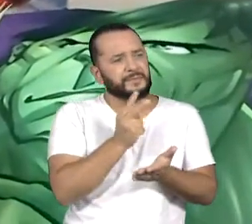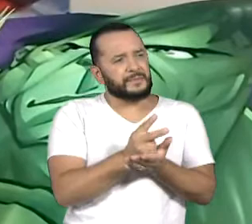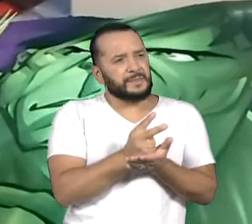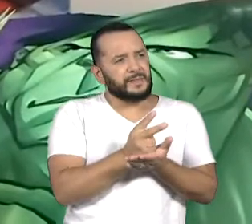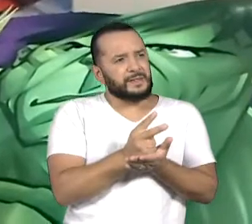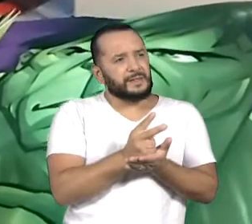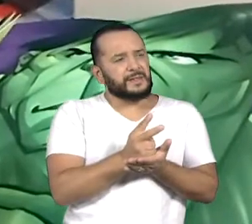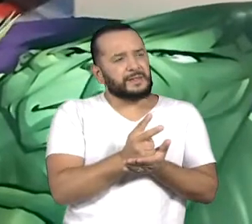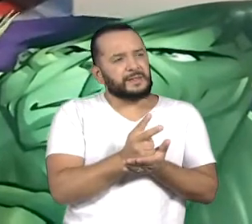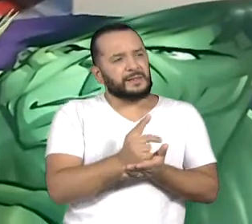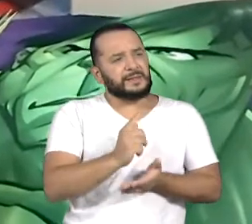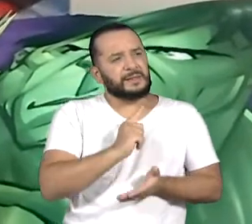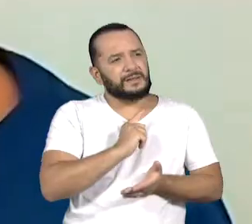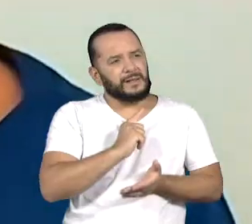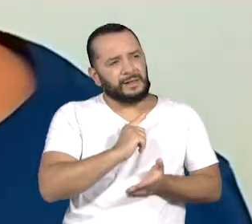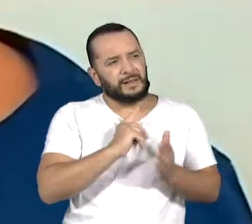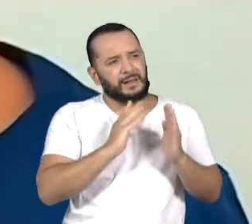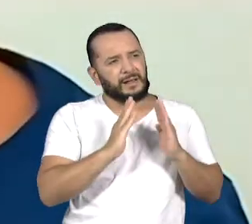Nossa,